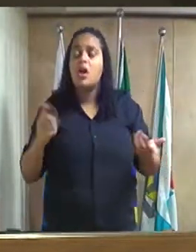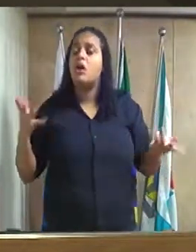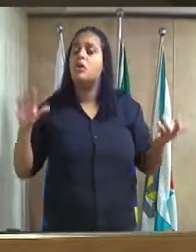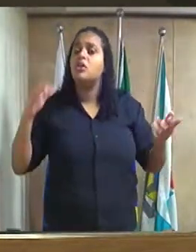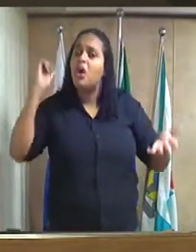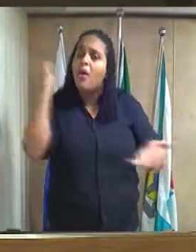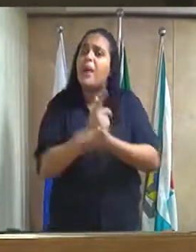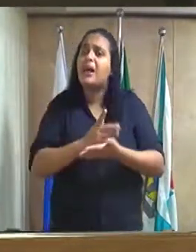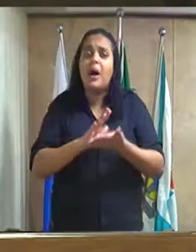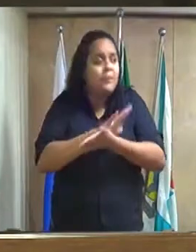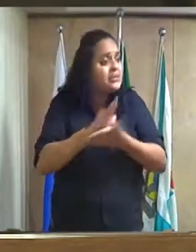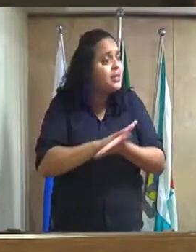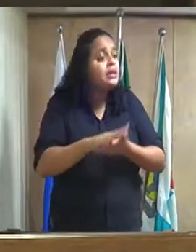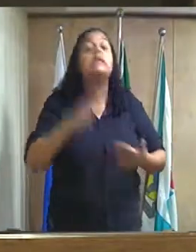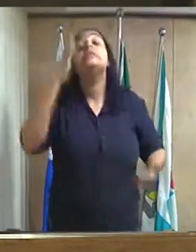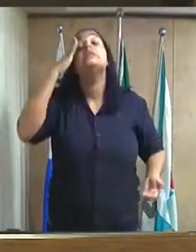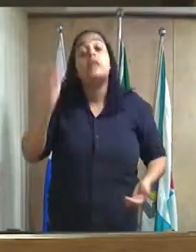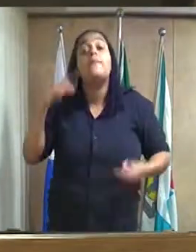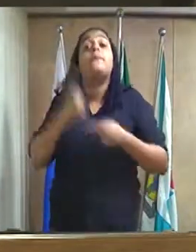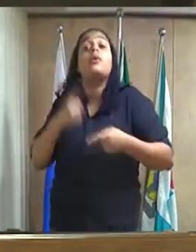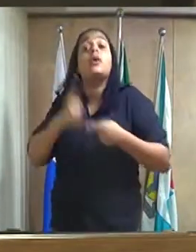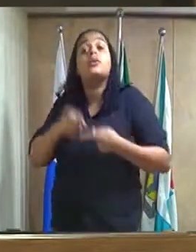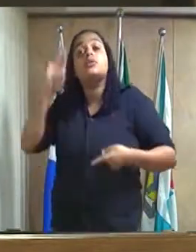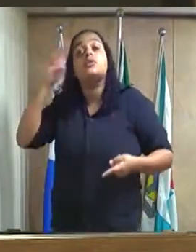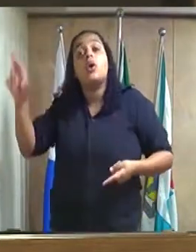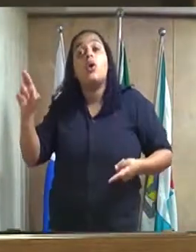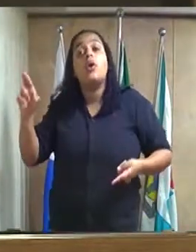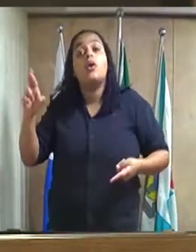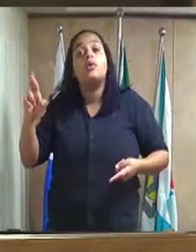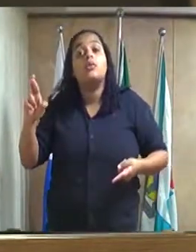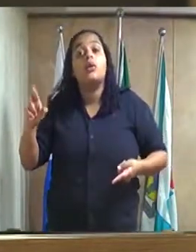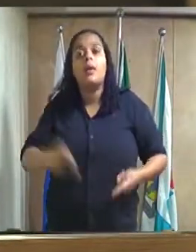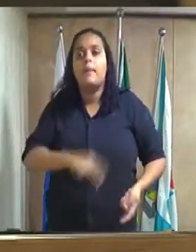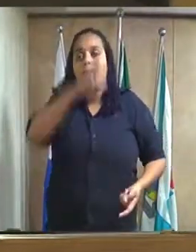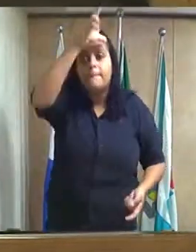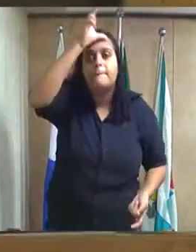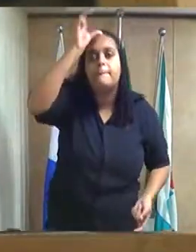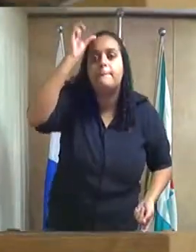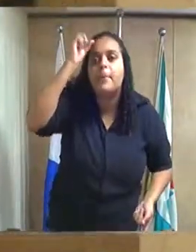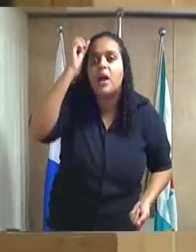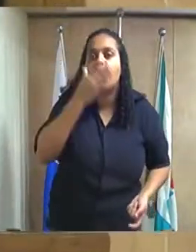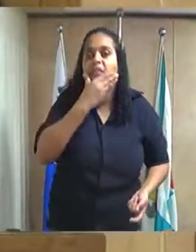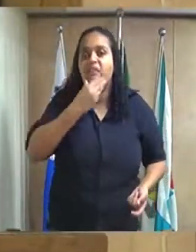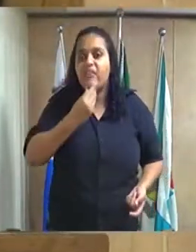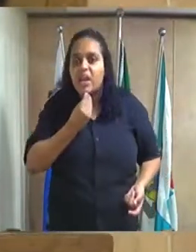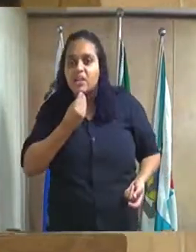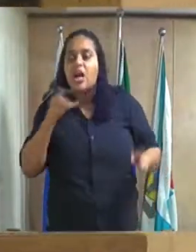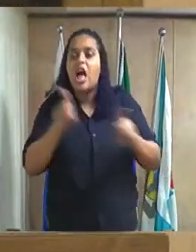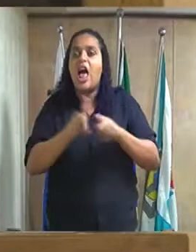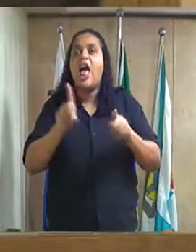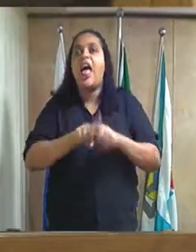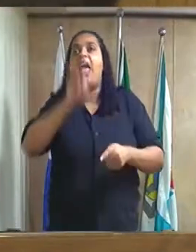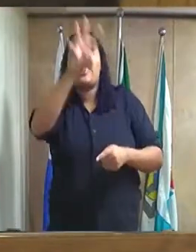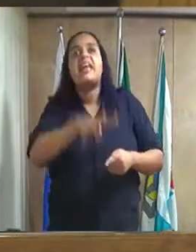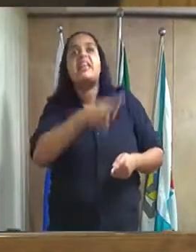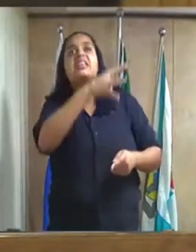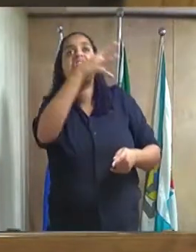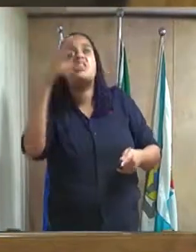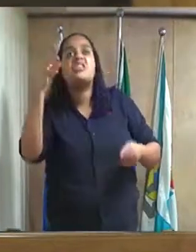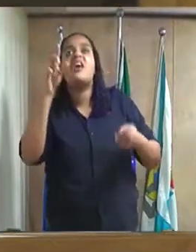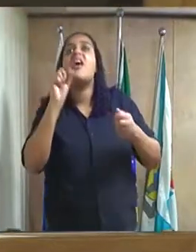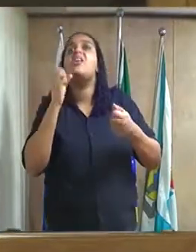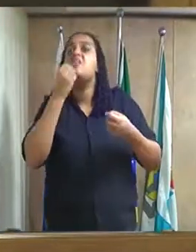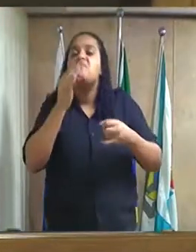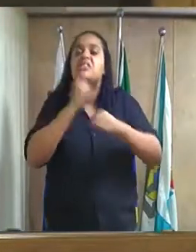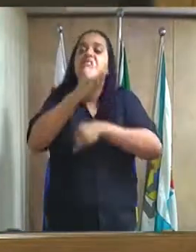não pagamos sabe por que seu presidente parabéns prefeito o alvará eletrônico é muito bom para trazer empresa para cá mas a